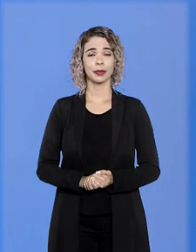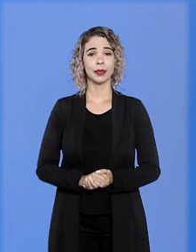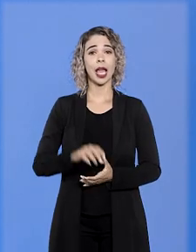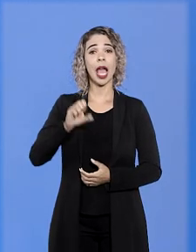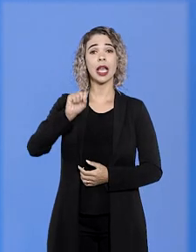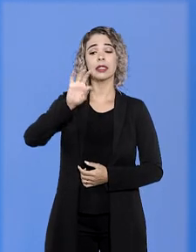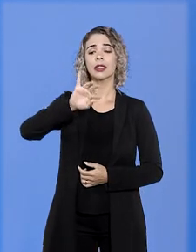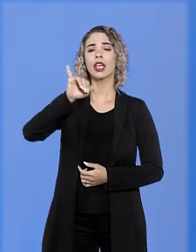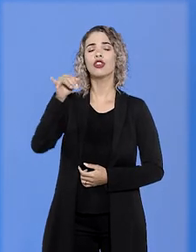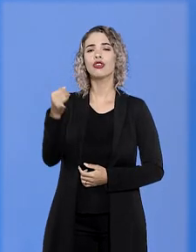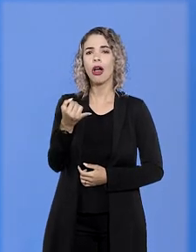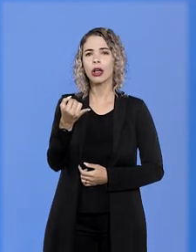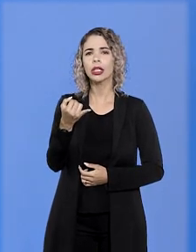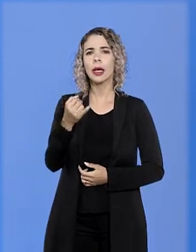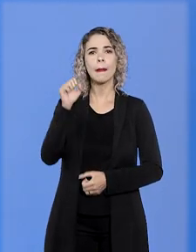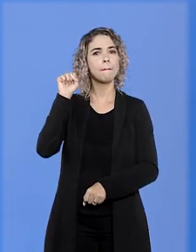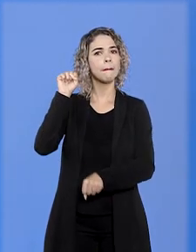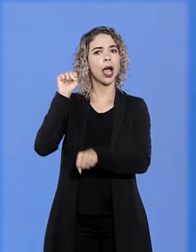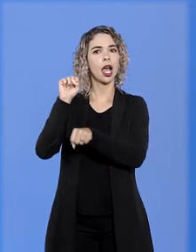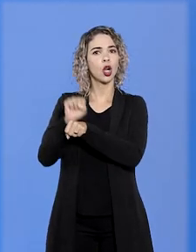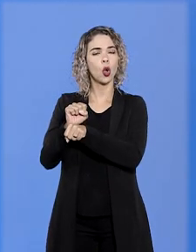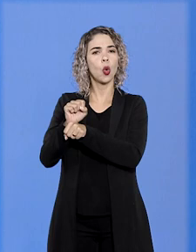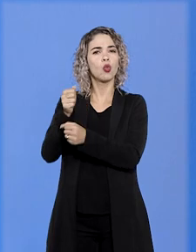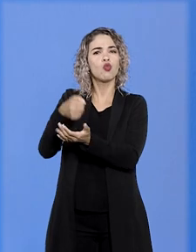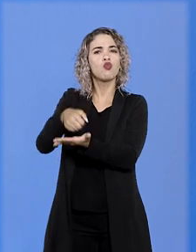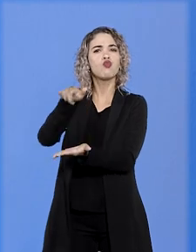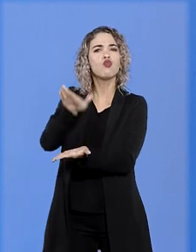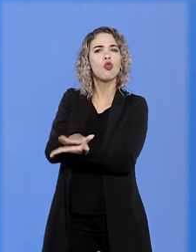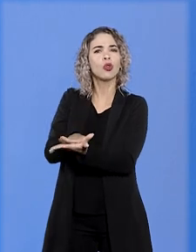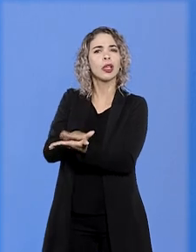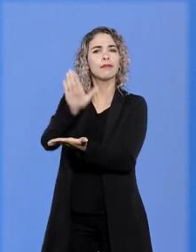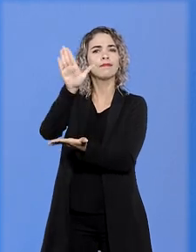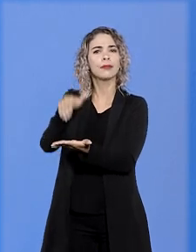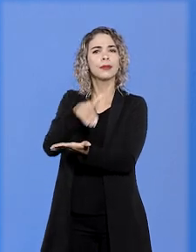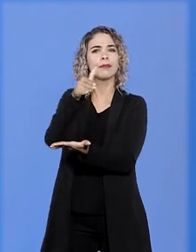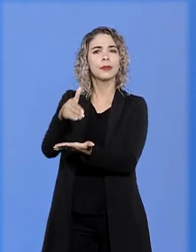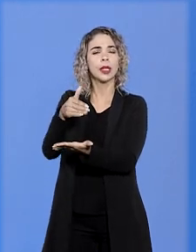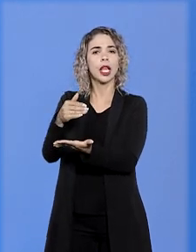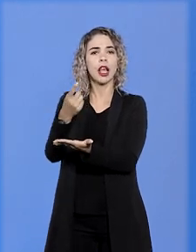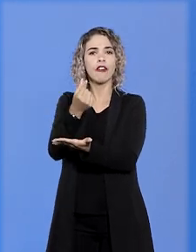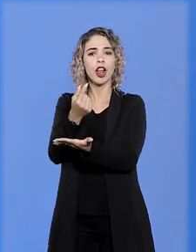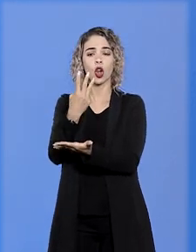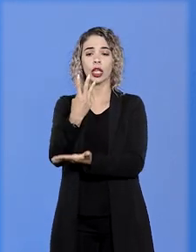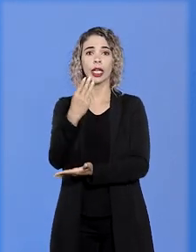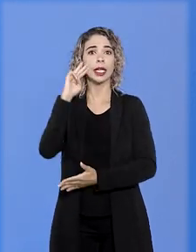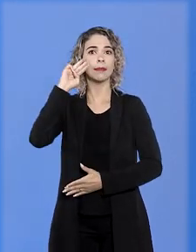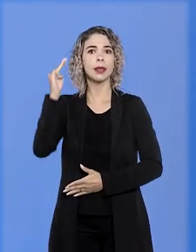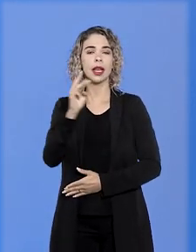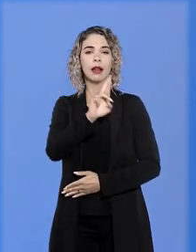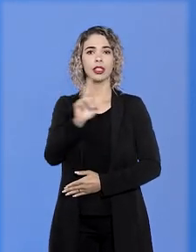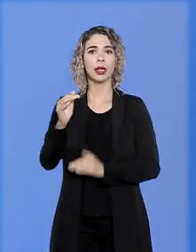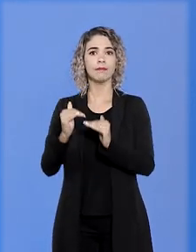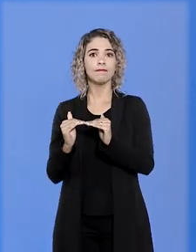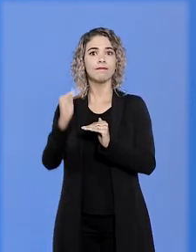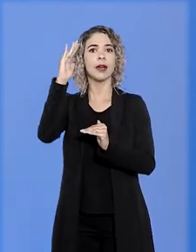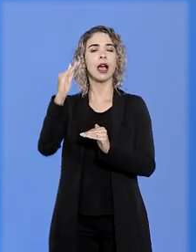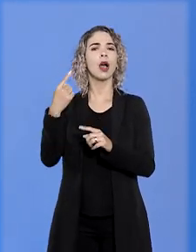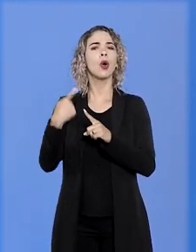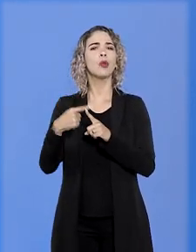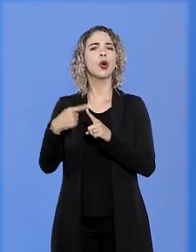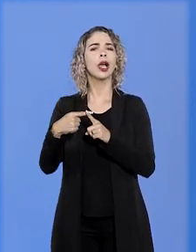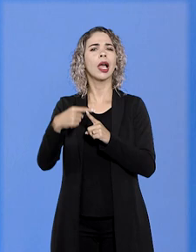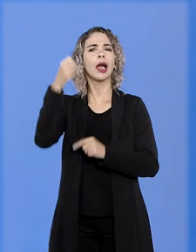O Superior Tribunal de Justiça suspendeu a cobrança de multa em valor superior a 3 milhões de reais